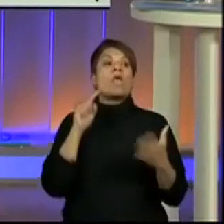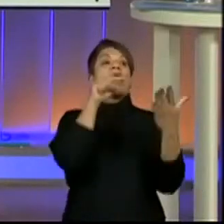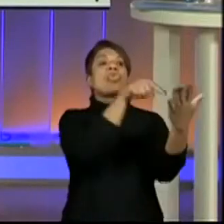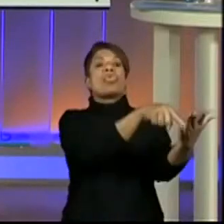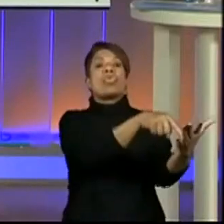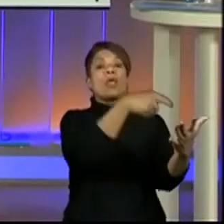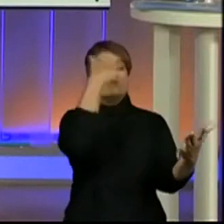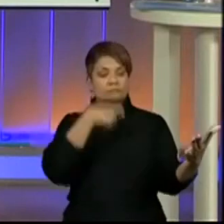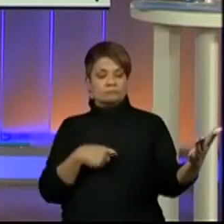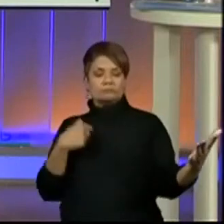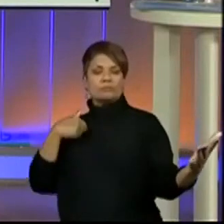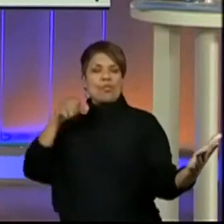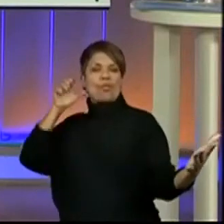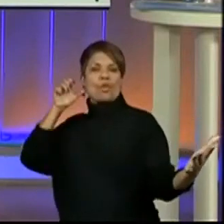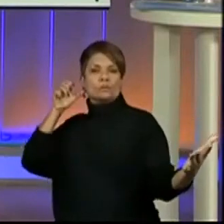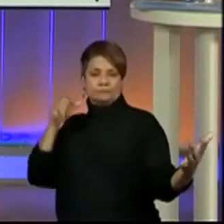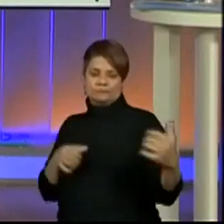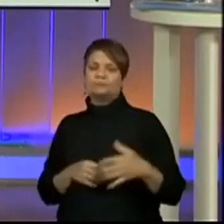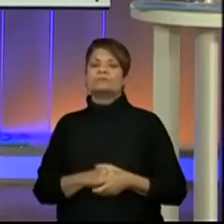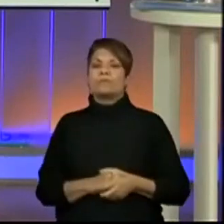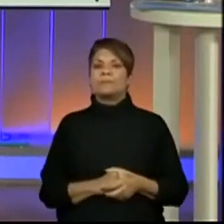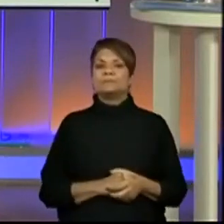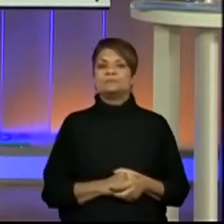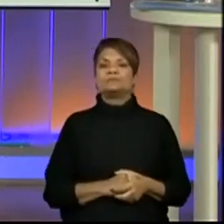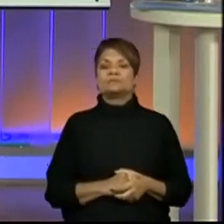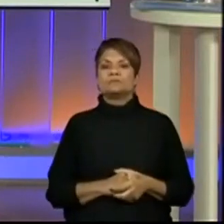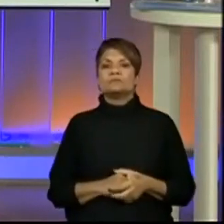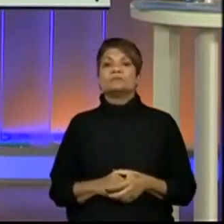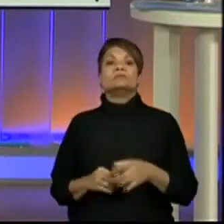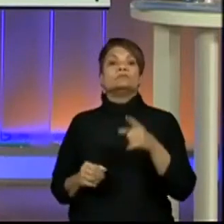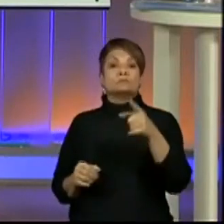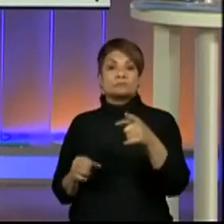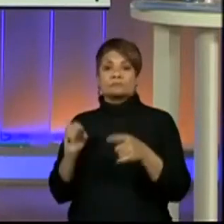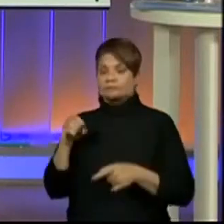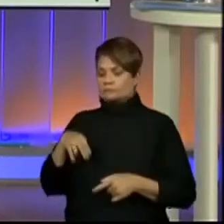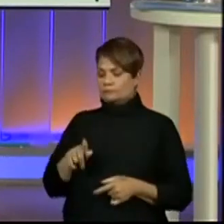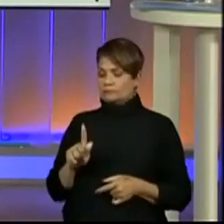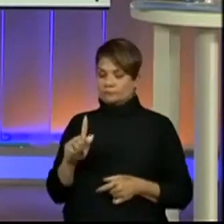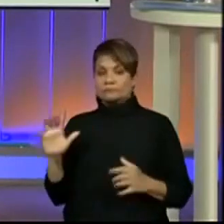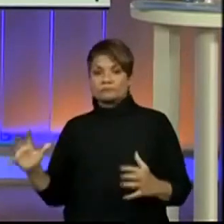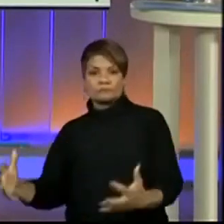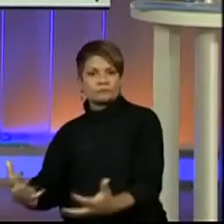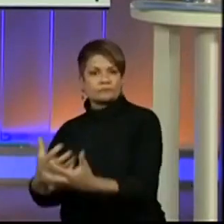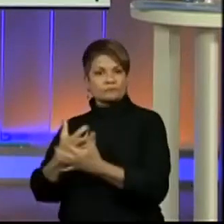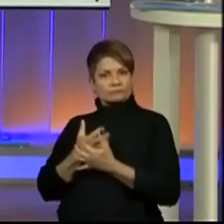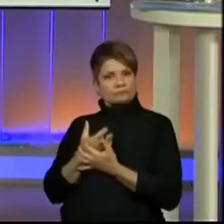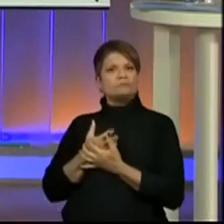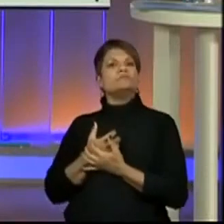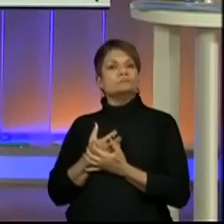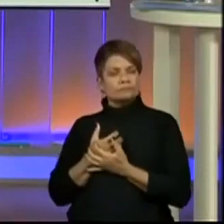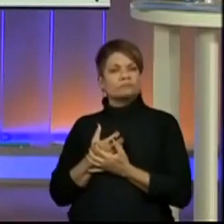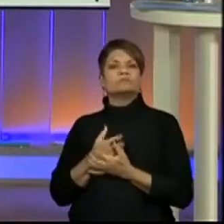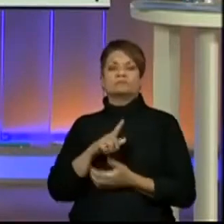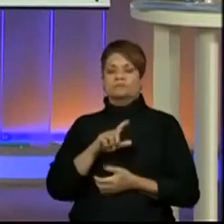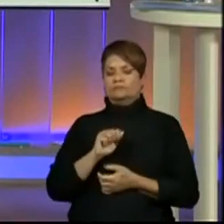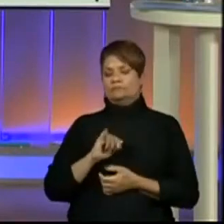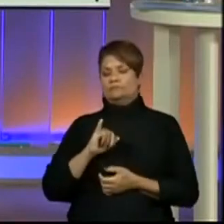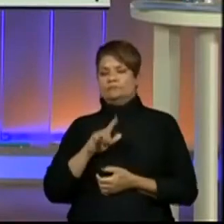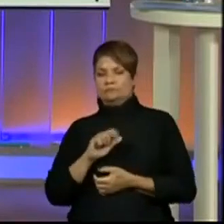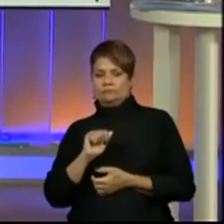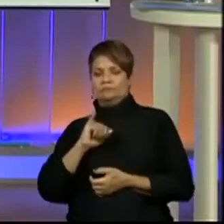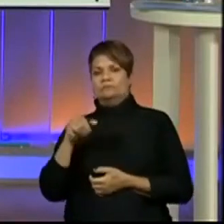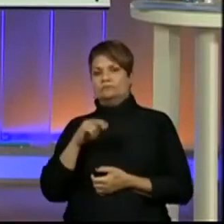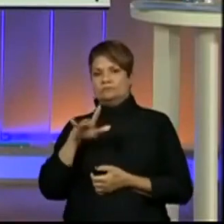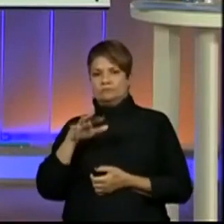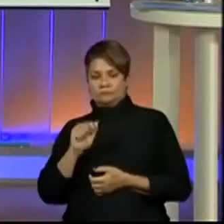Excelente. Vocês estão bons de compreensão, hein? A ONG resgatou os animais. A Laila, a Júlia, o